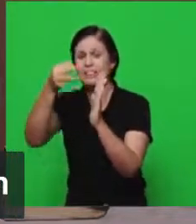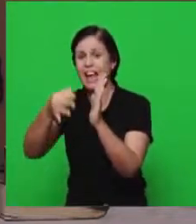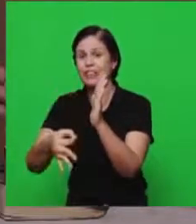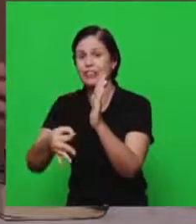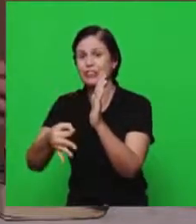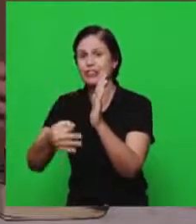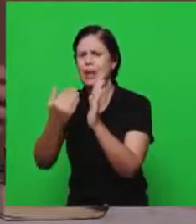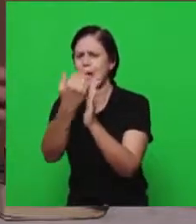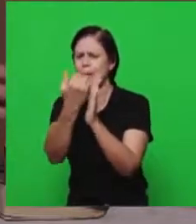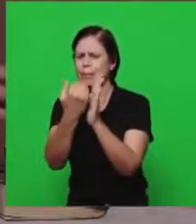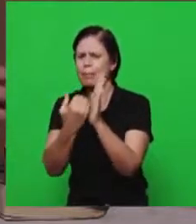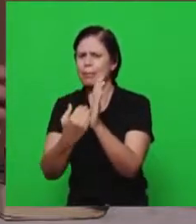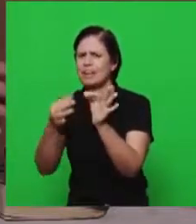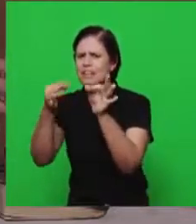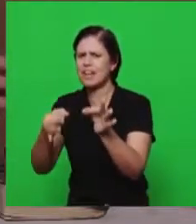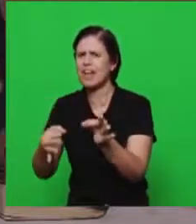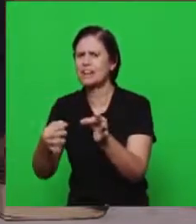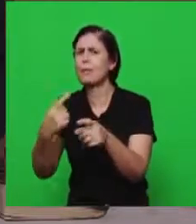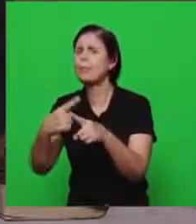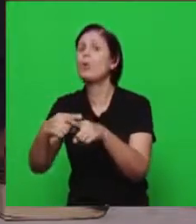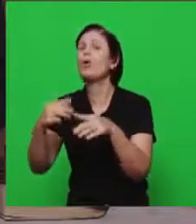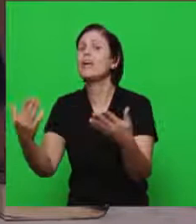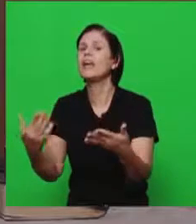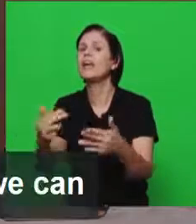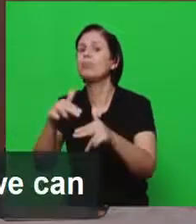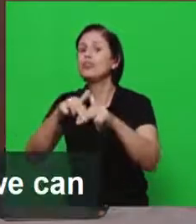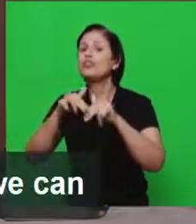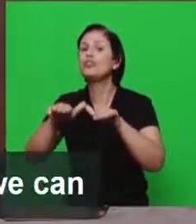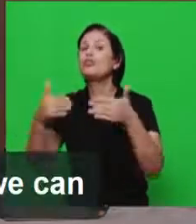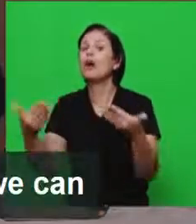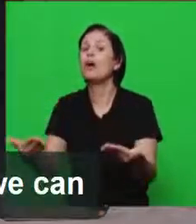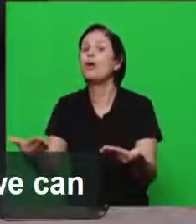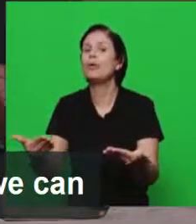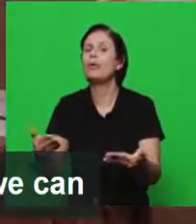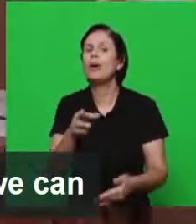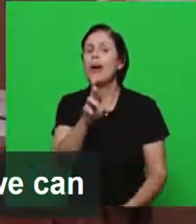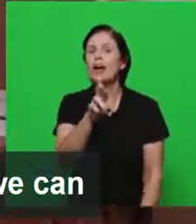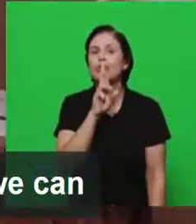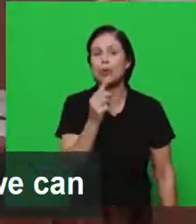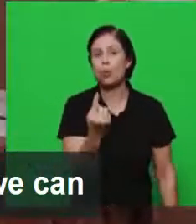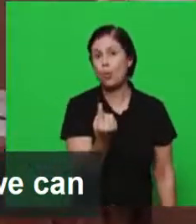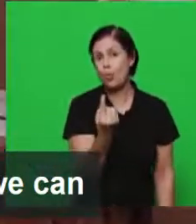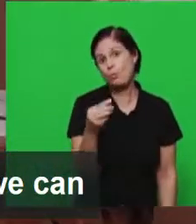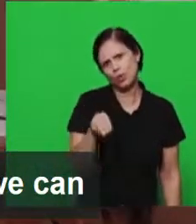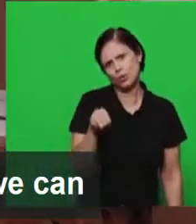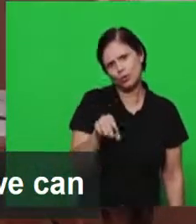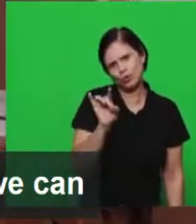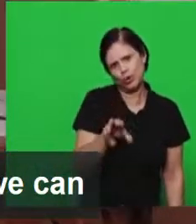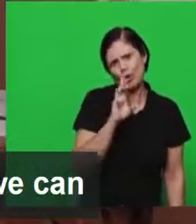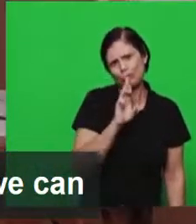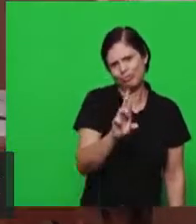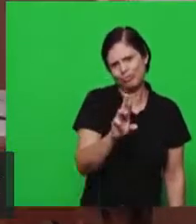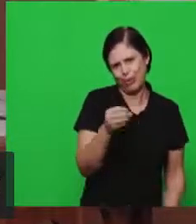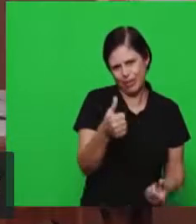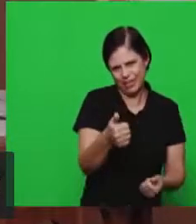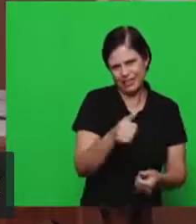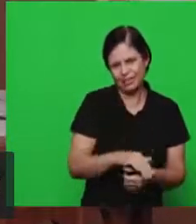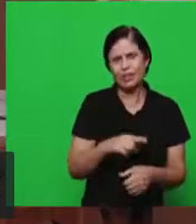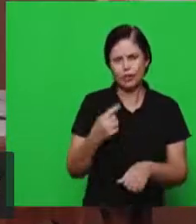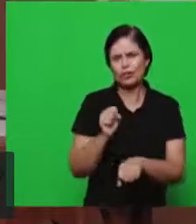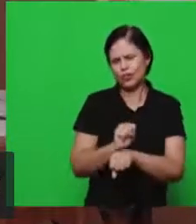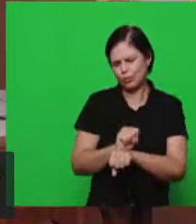explicação é um minuto essa resposta os irmãos podem ter em um minuto e nós podemos até